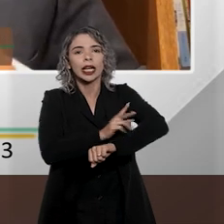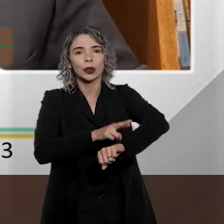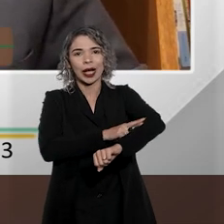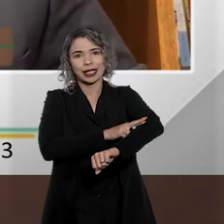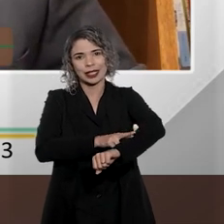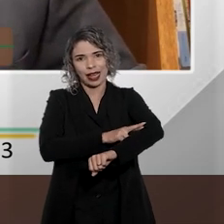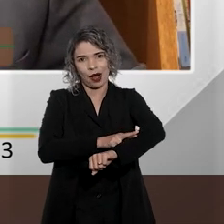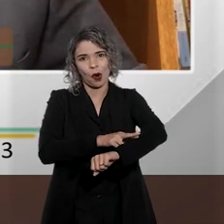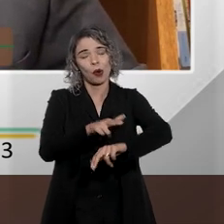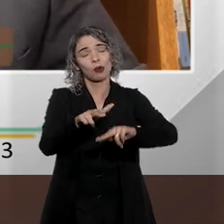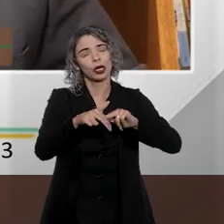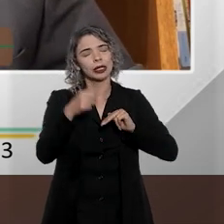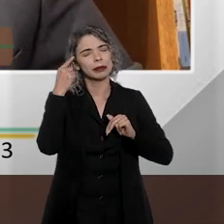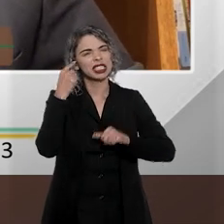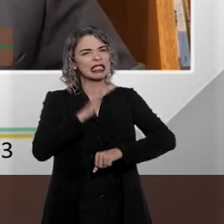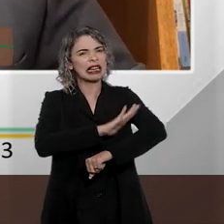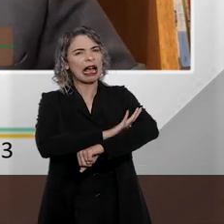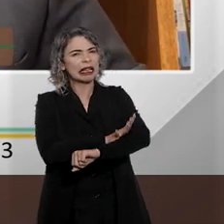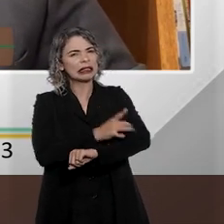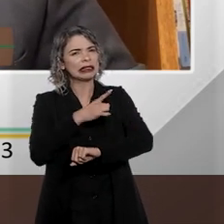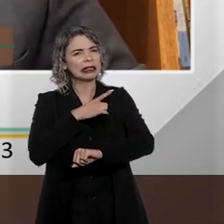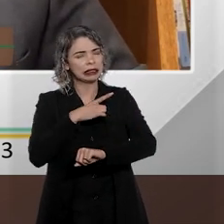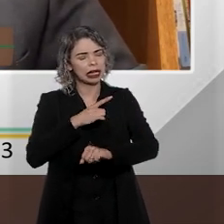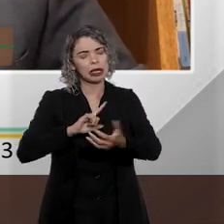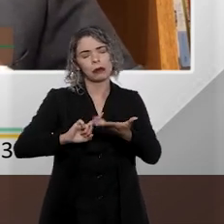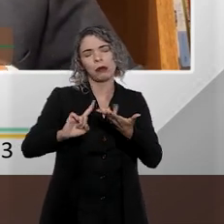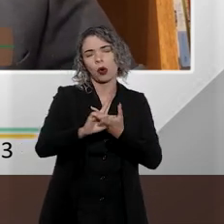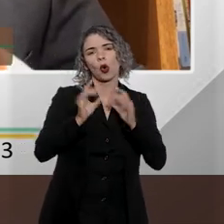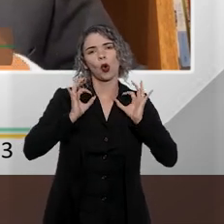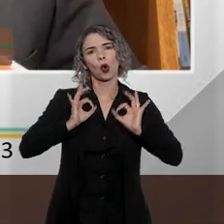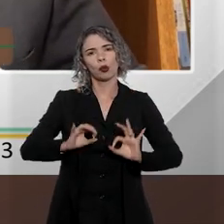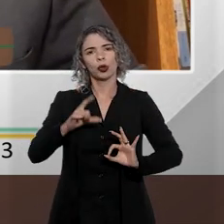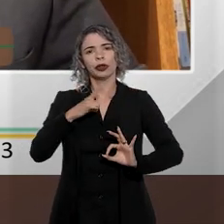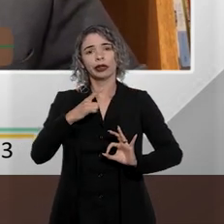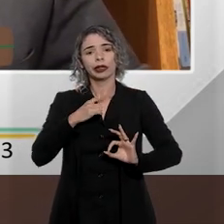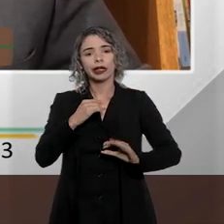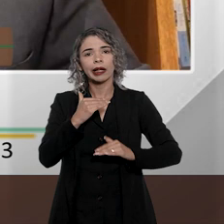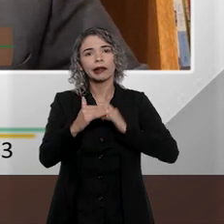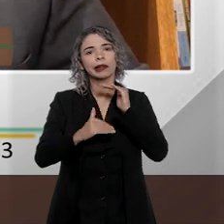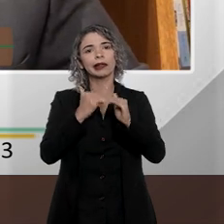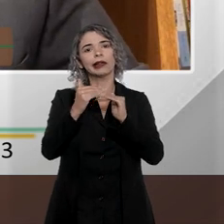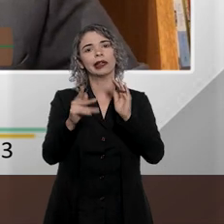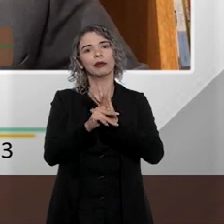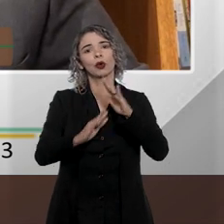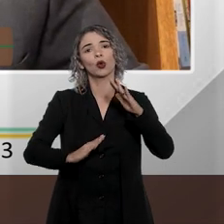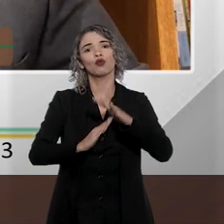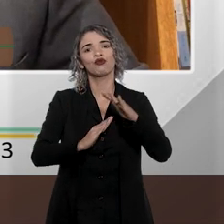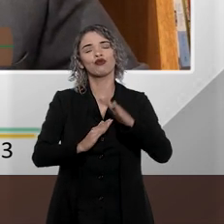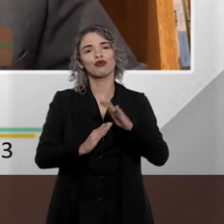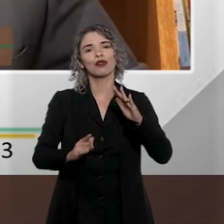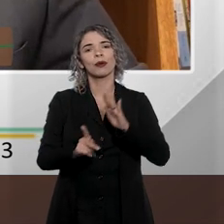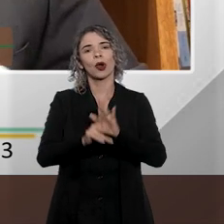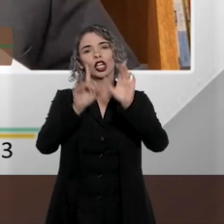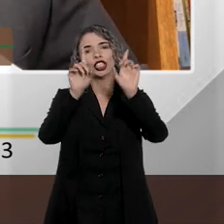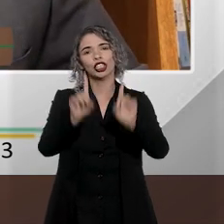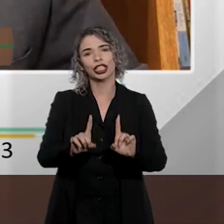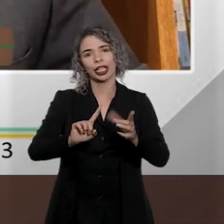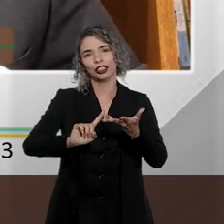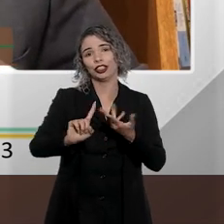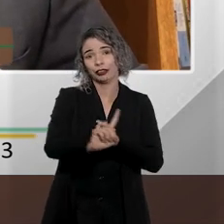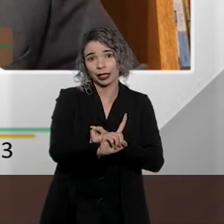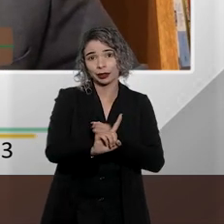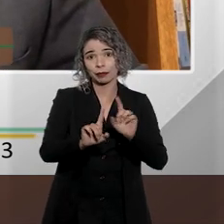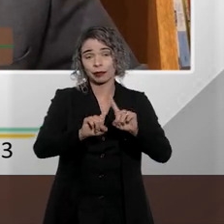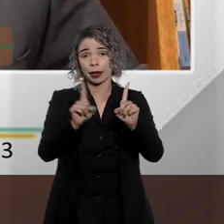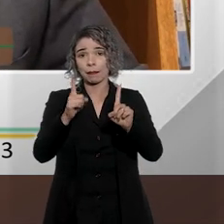se deu a ideia de racismo e aí aquelas condutas que a gente falava que vão criando obstáculos ao exercício de direitos. Mas